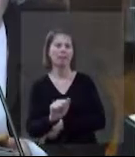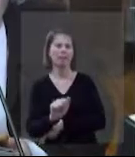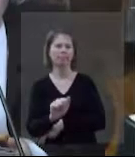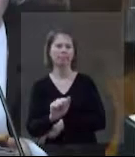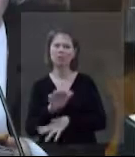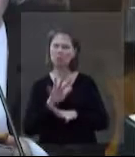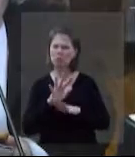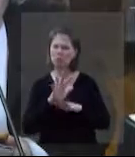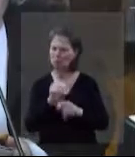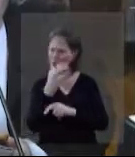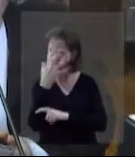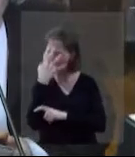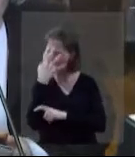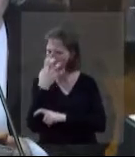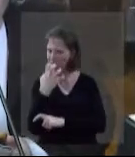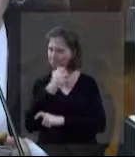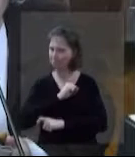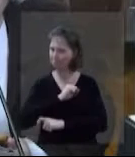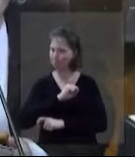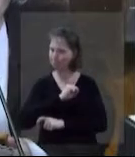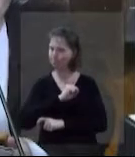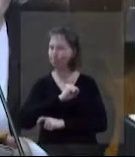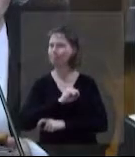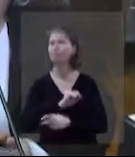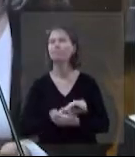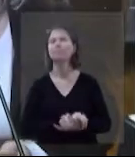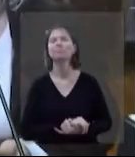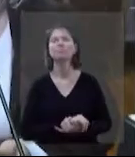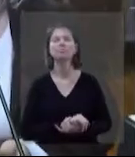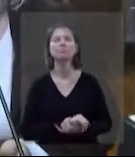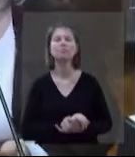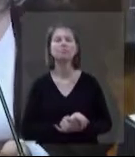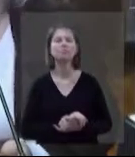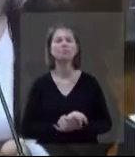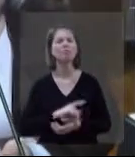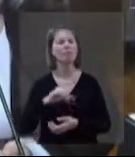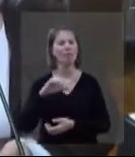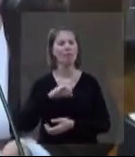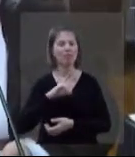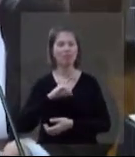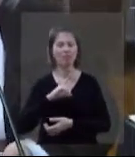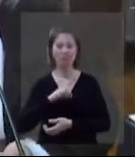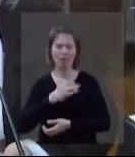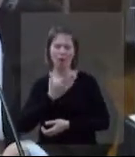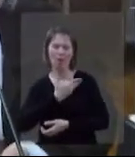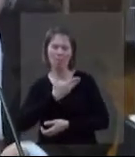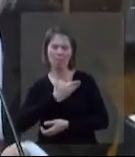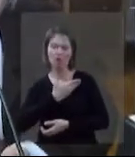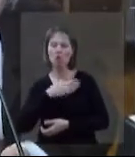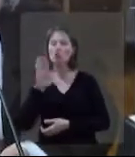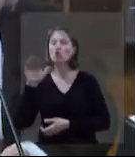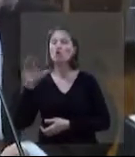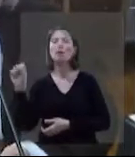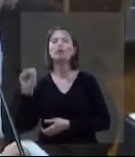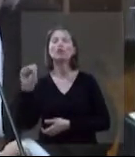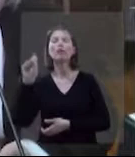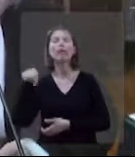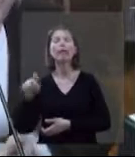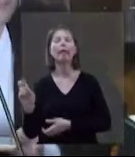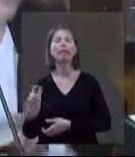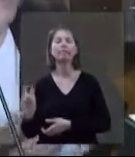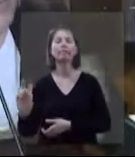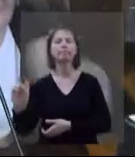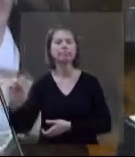elas ficam tiririco. Jararaca da vida, né? Falando em cobra, jararaca da vida. A um compadre nosso que chama a sogra dele de jararaca, eu vou visitar